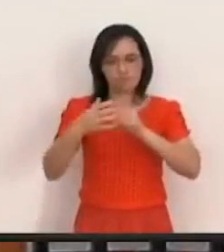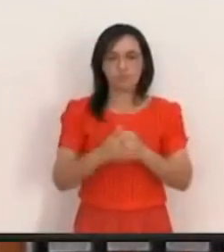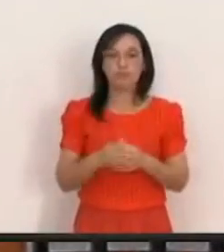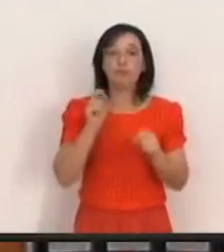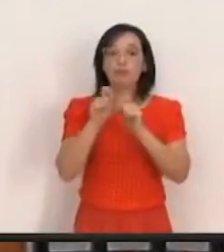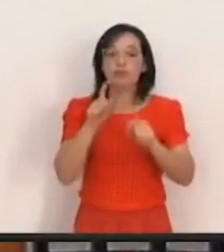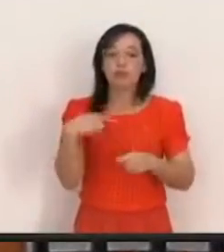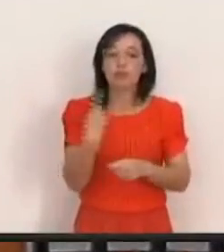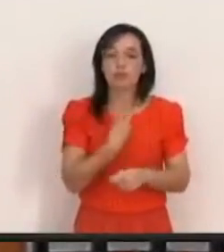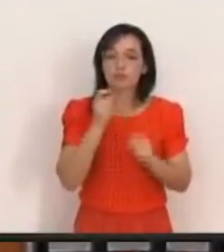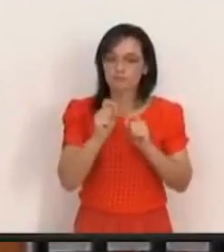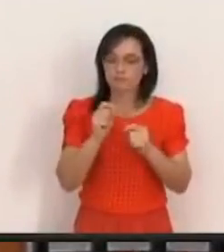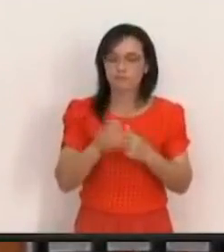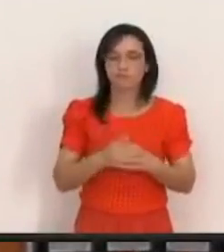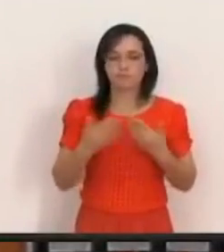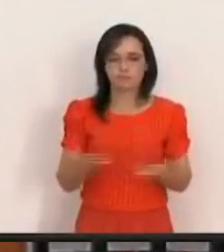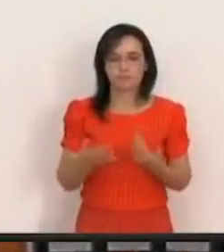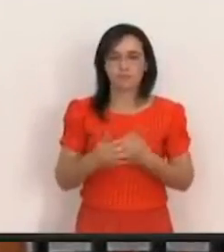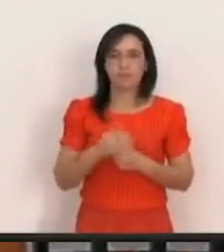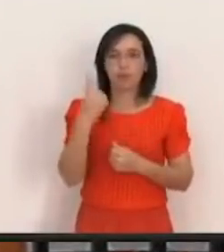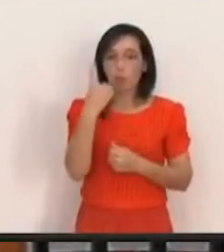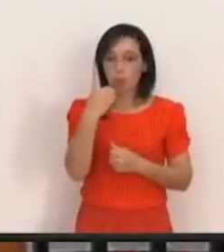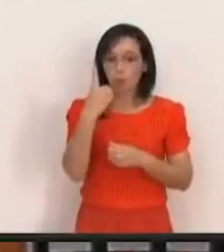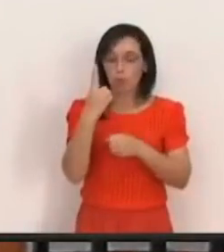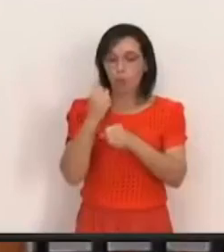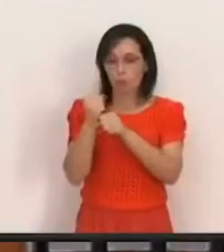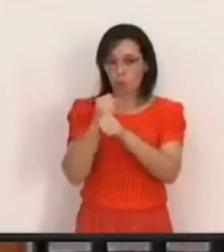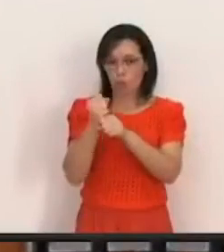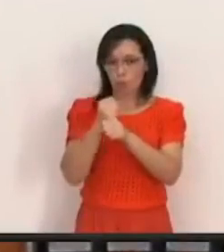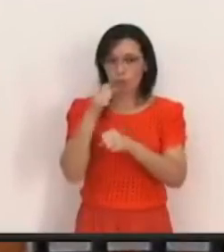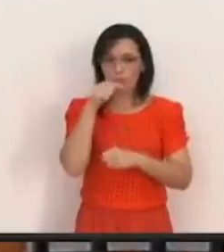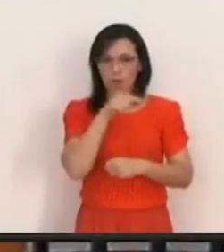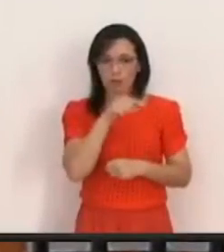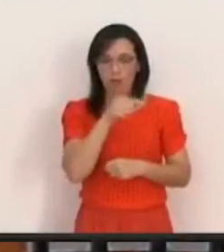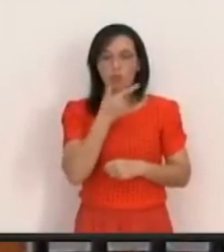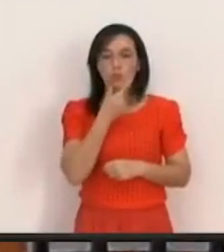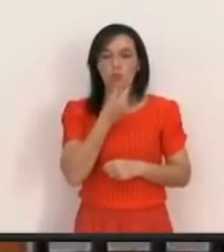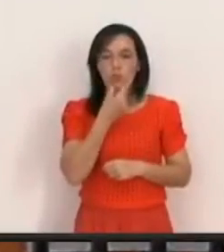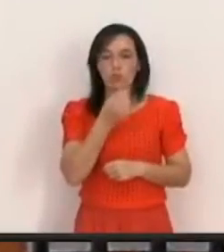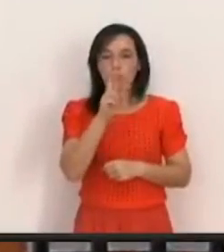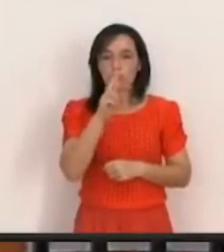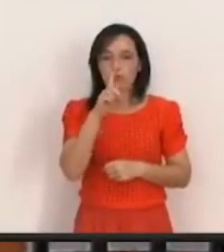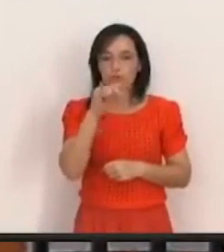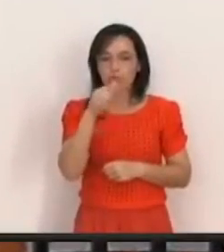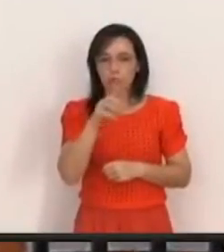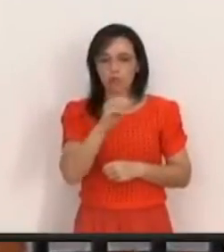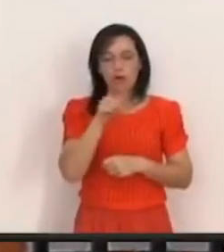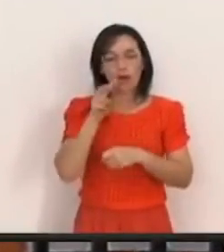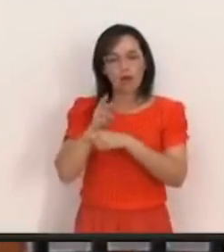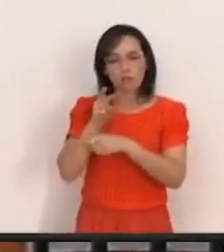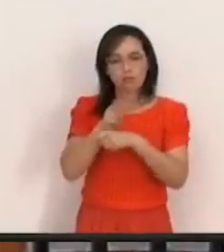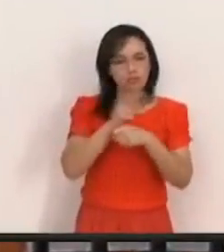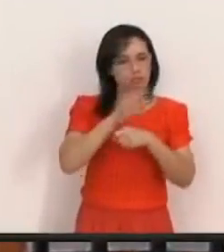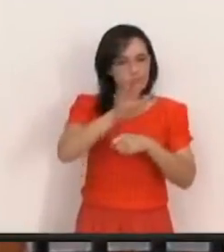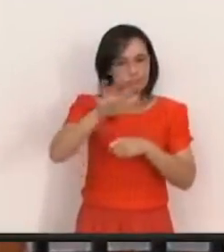aqui? Depois de mais de um ano Do Rodrigo entre nós Nos ajudando em diversas